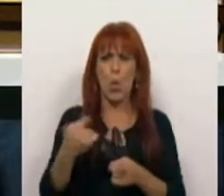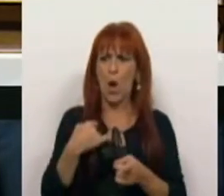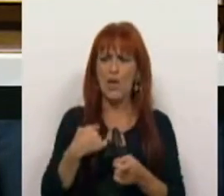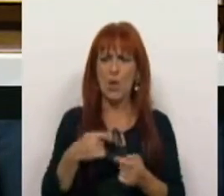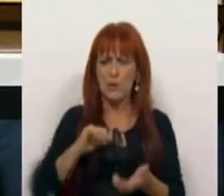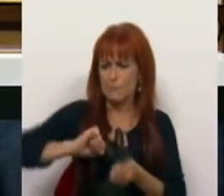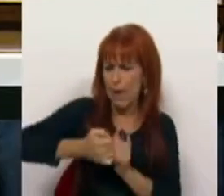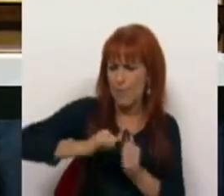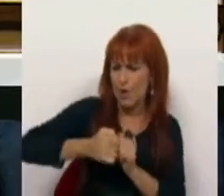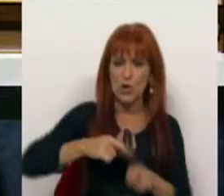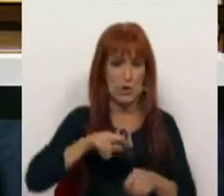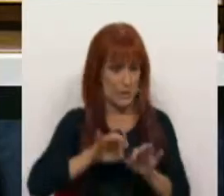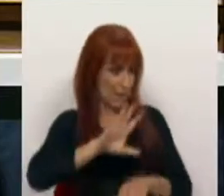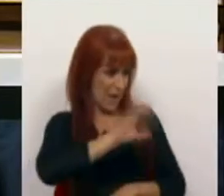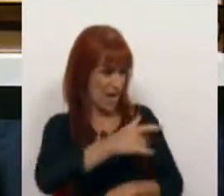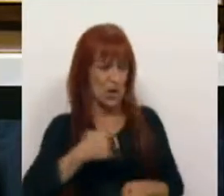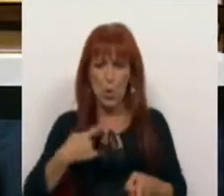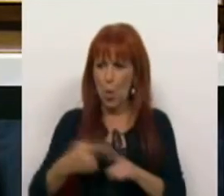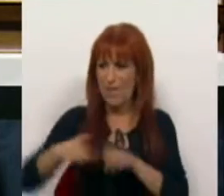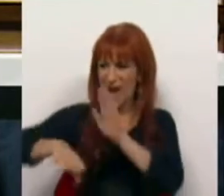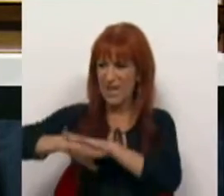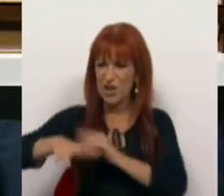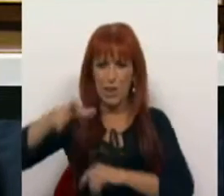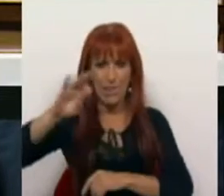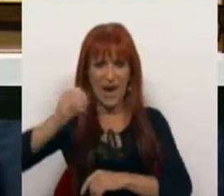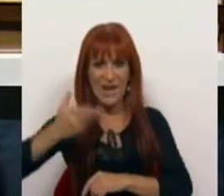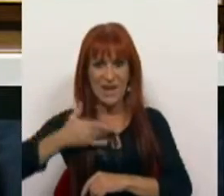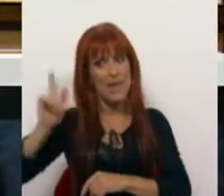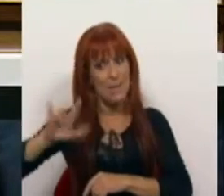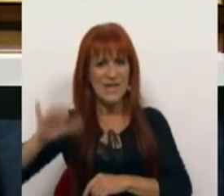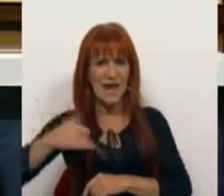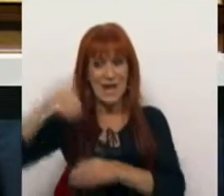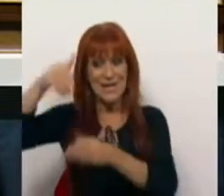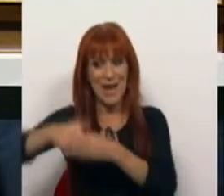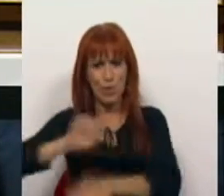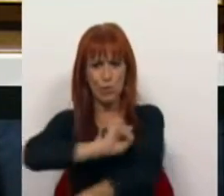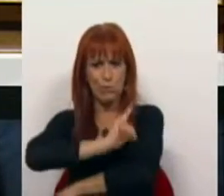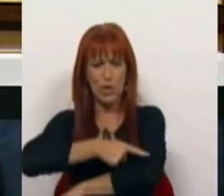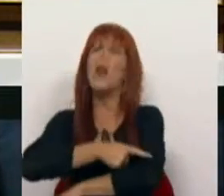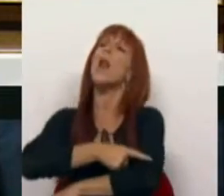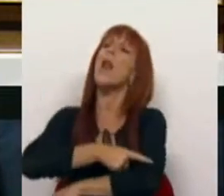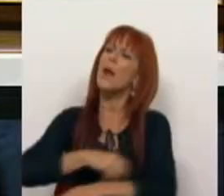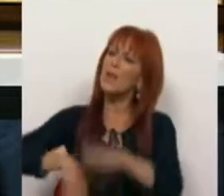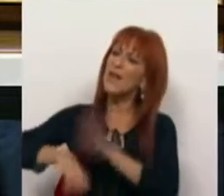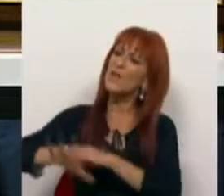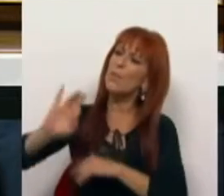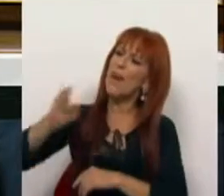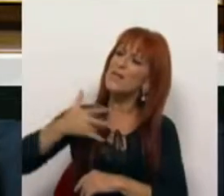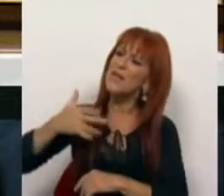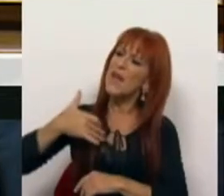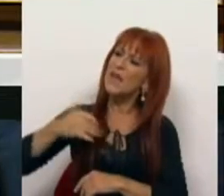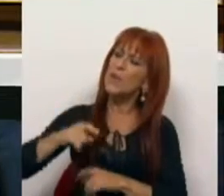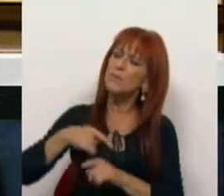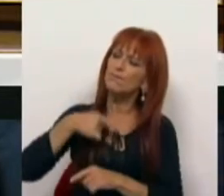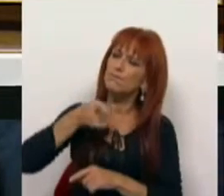nos calcavam enquanto país, quando a direita, PSD e o CDS estavam no poder, a direita, PSD e o